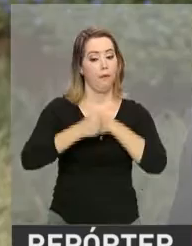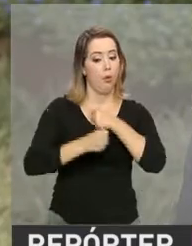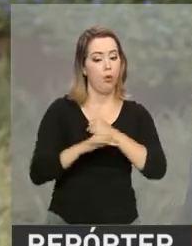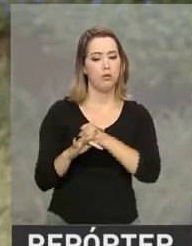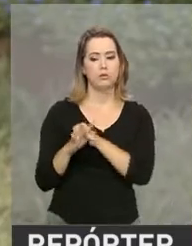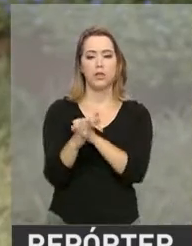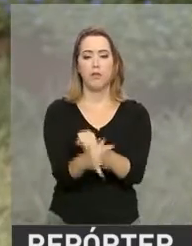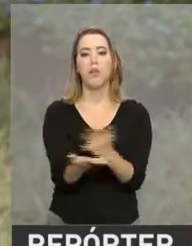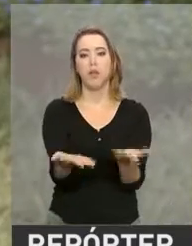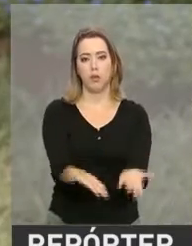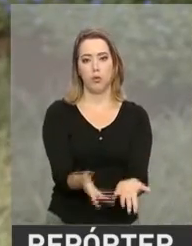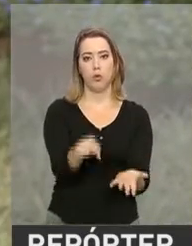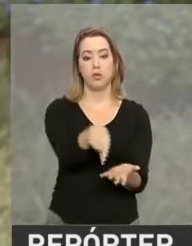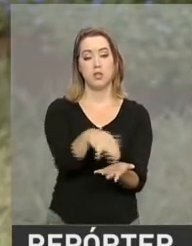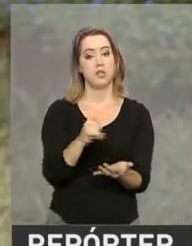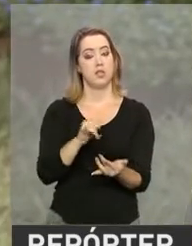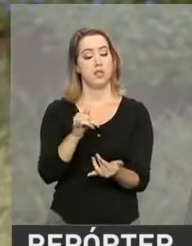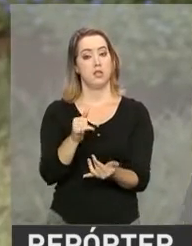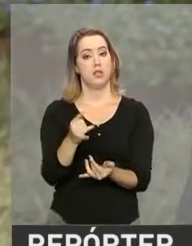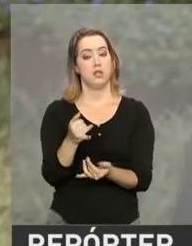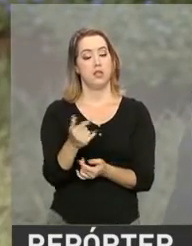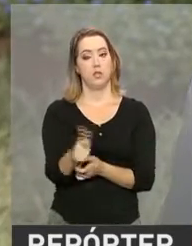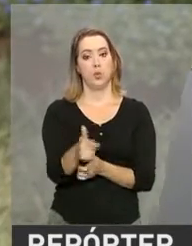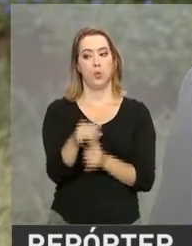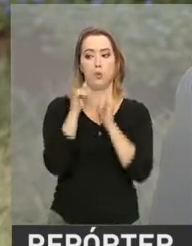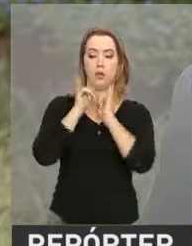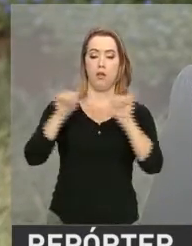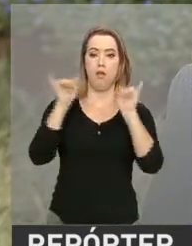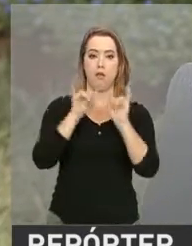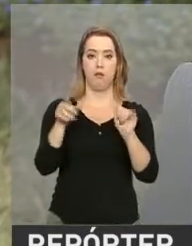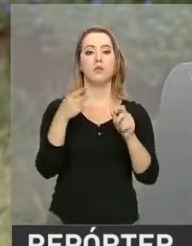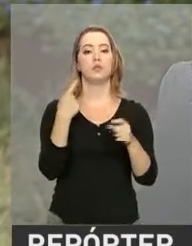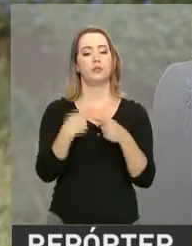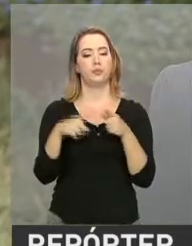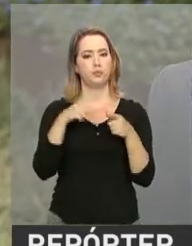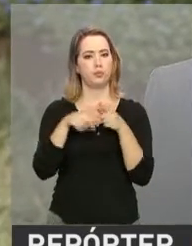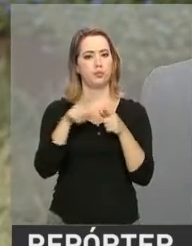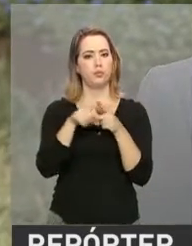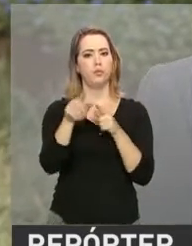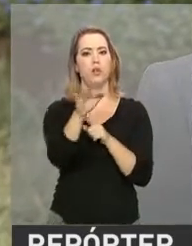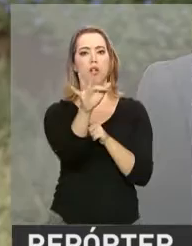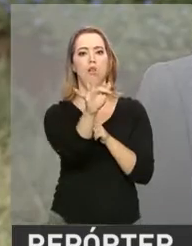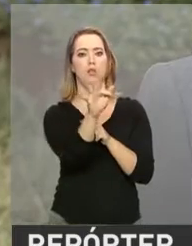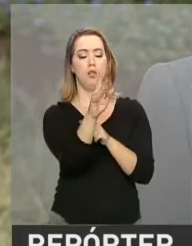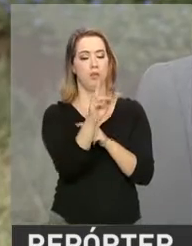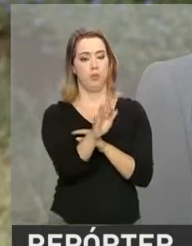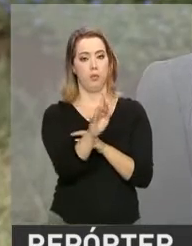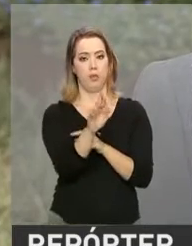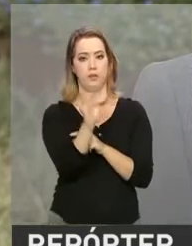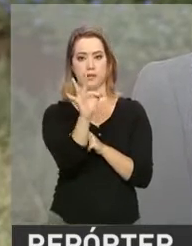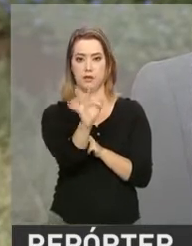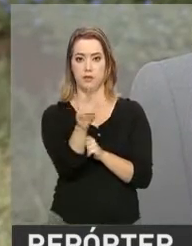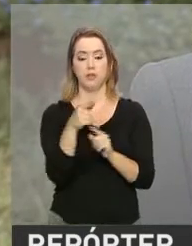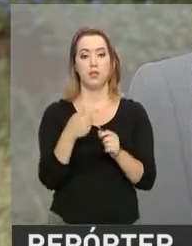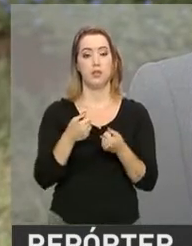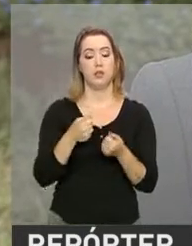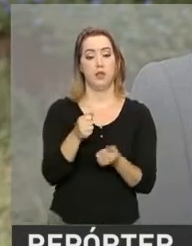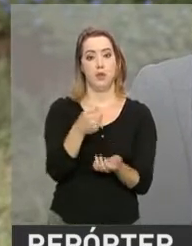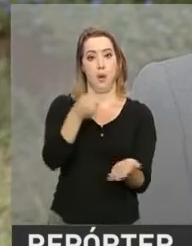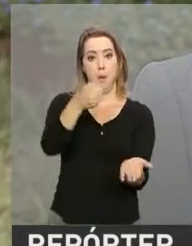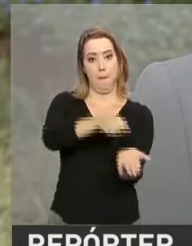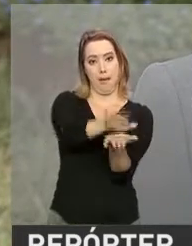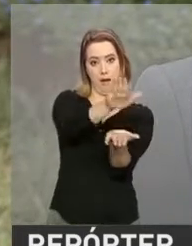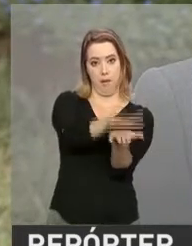promover a regularização neste momento, estarão sujeitas à fiscalização da Receita Federal com uma multa gravada em 150%,